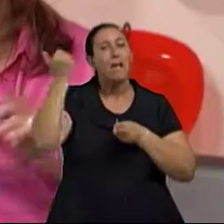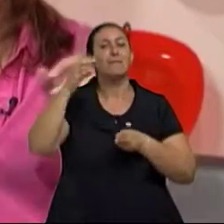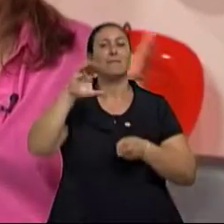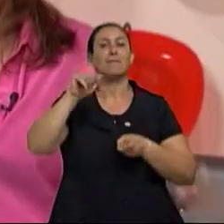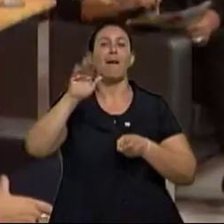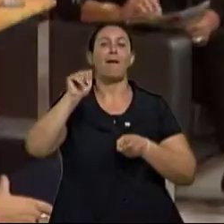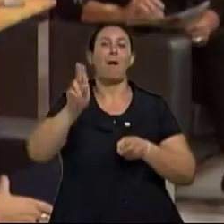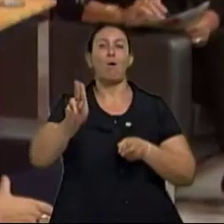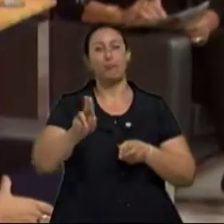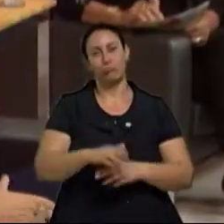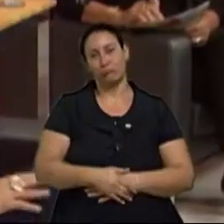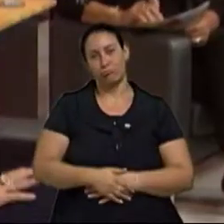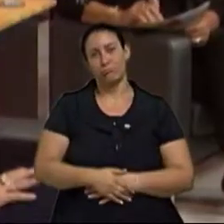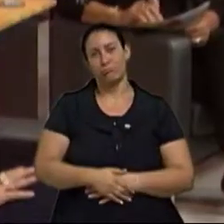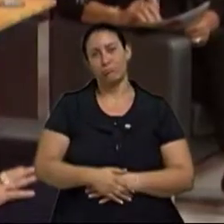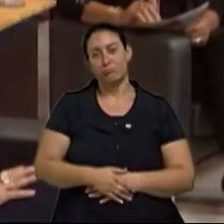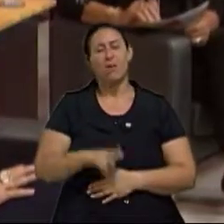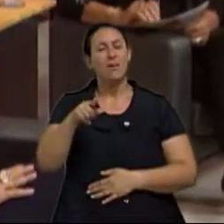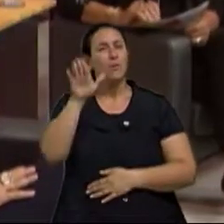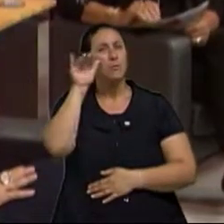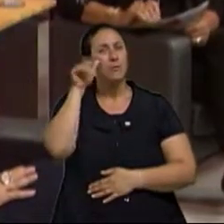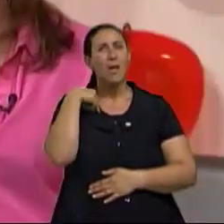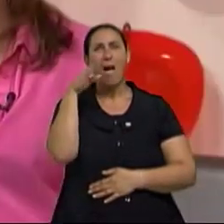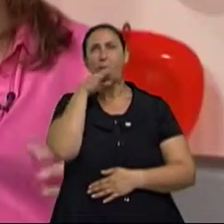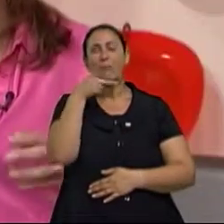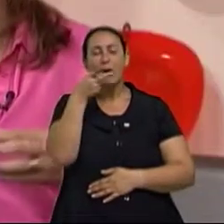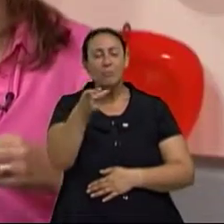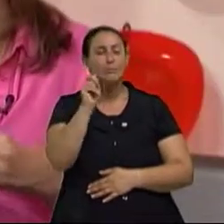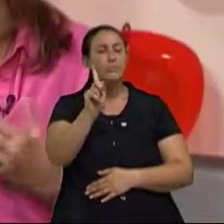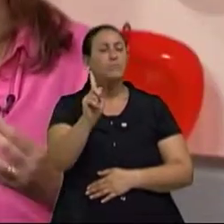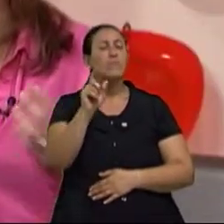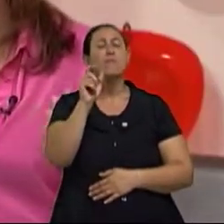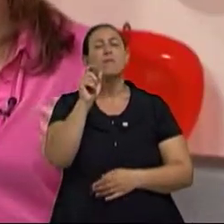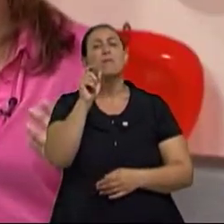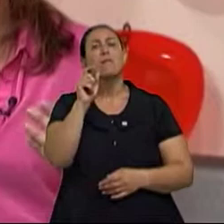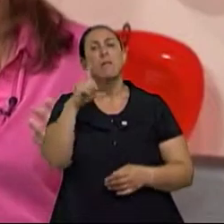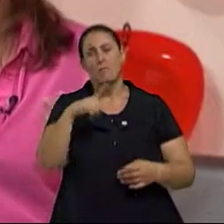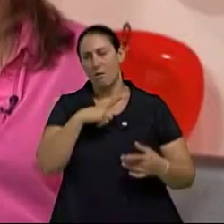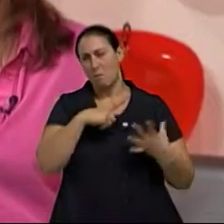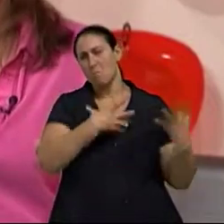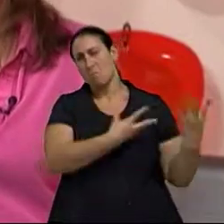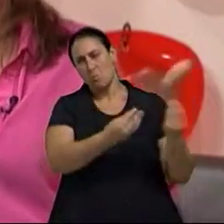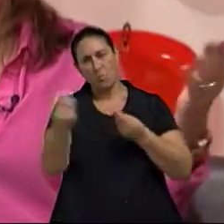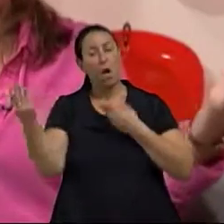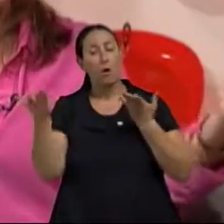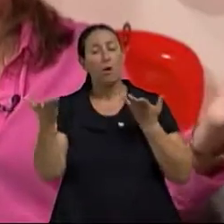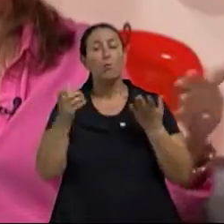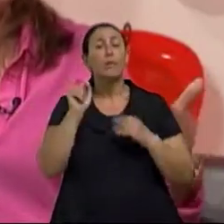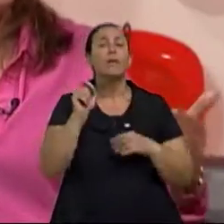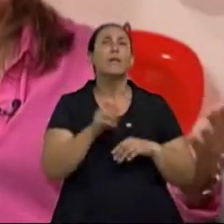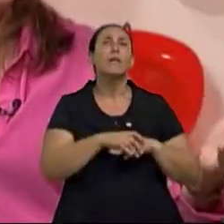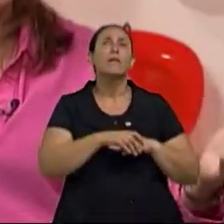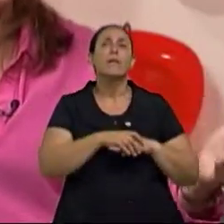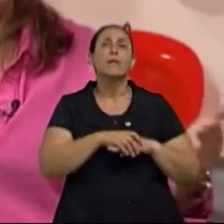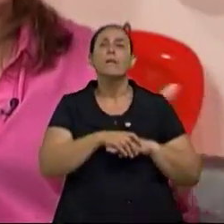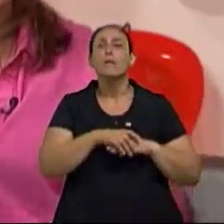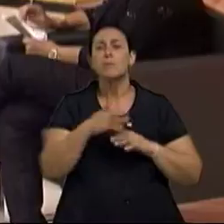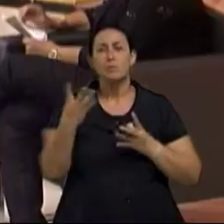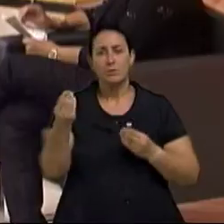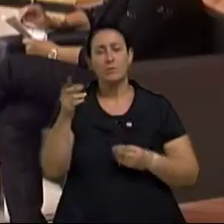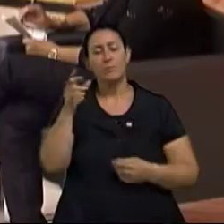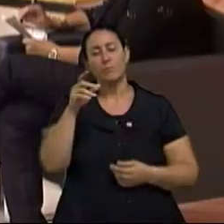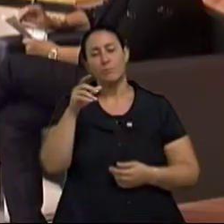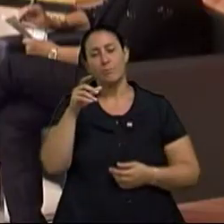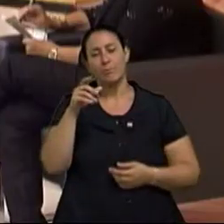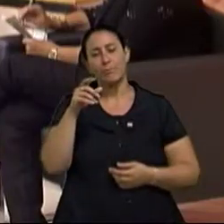cacau. Ah, perfeito. Uma observação que eu queria fazer é o seguinte, uma tendência muito grande é você levar princípios ativos